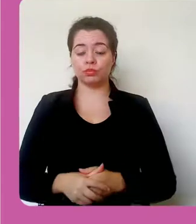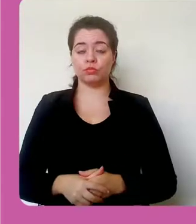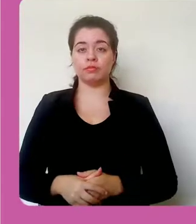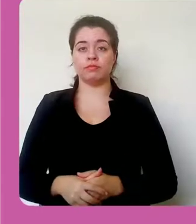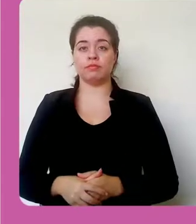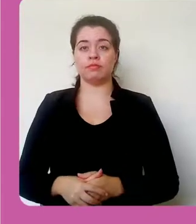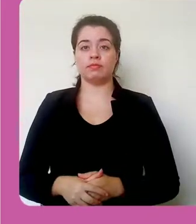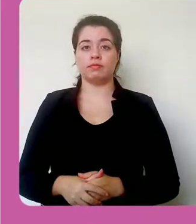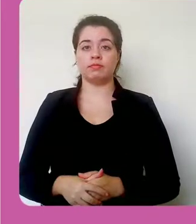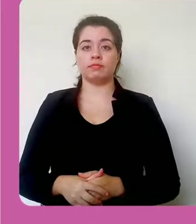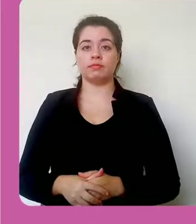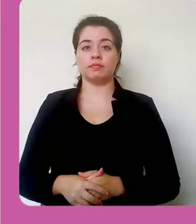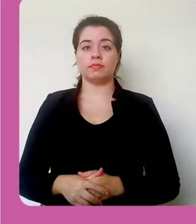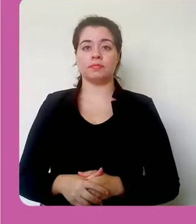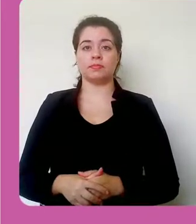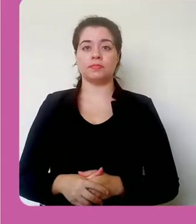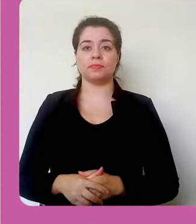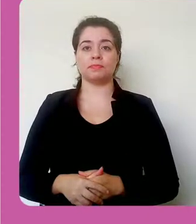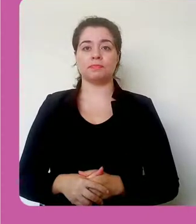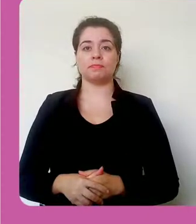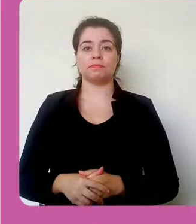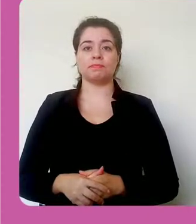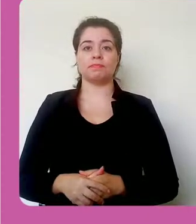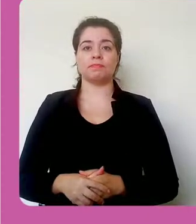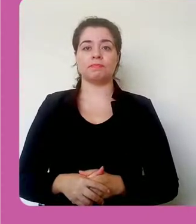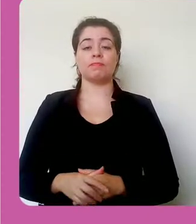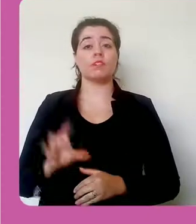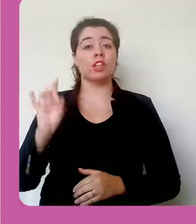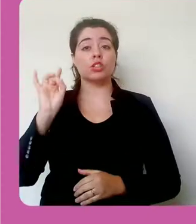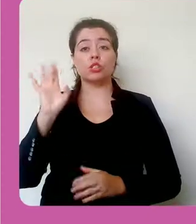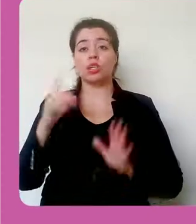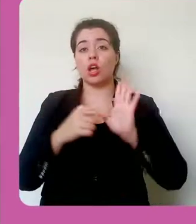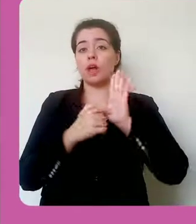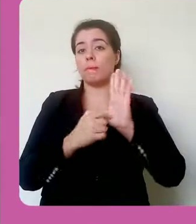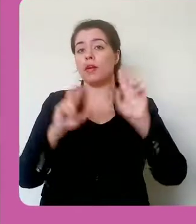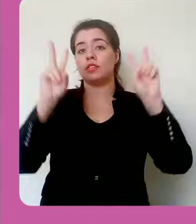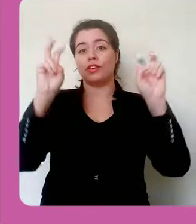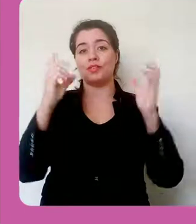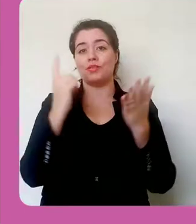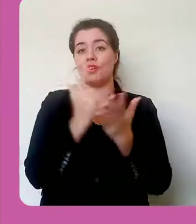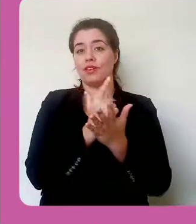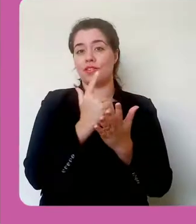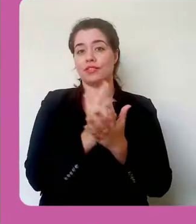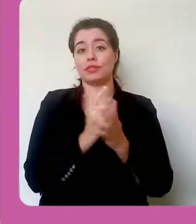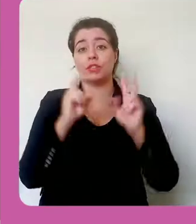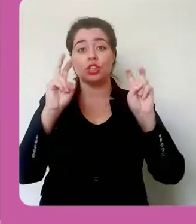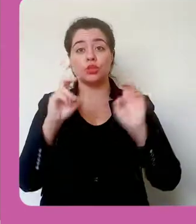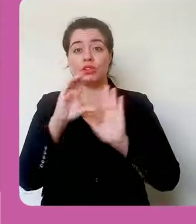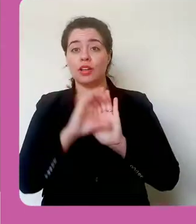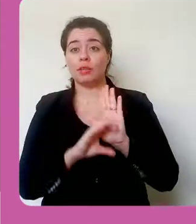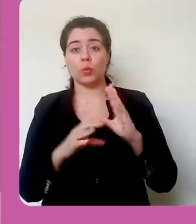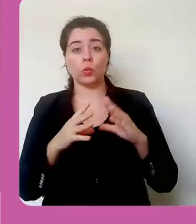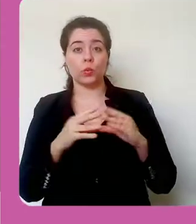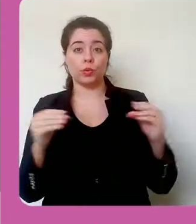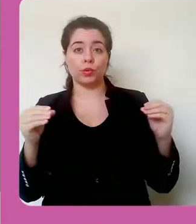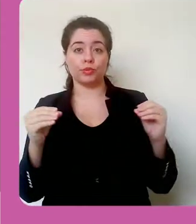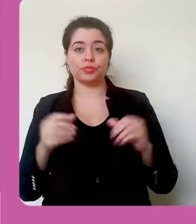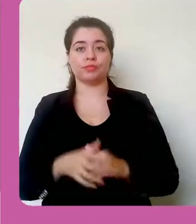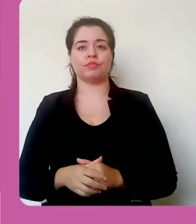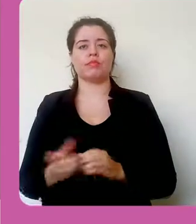Só aparece o título do livro. Vamos voltar? A opção pra vocês verem. Voltei a opção.